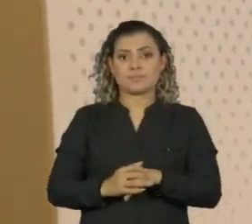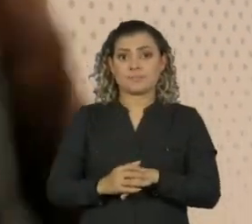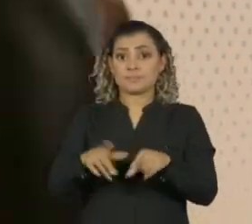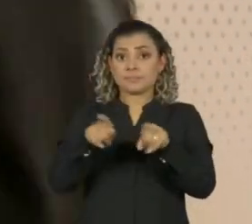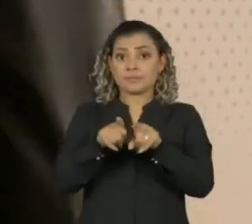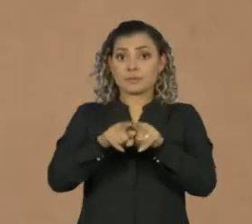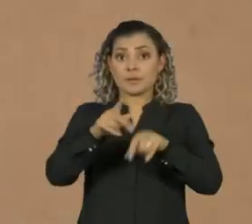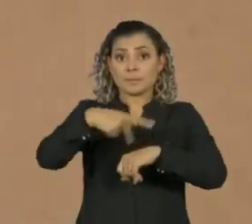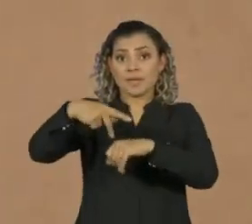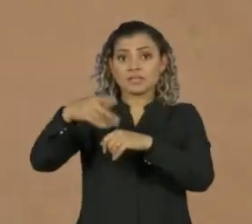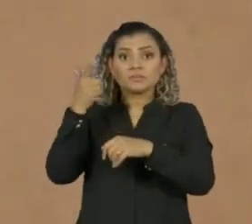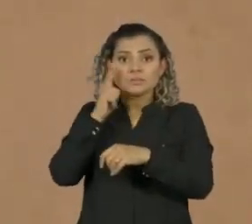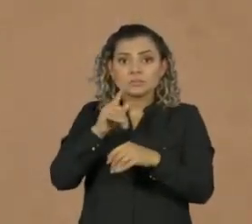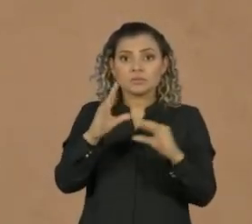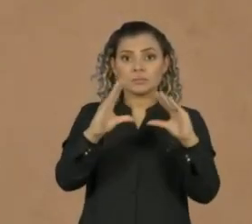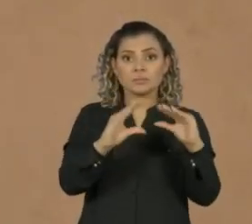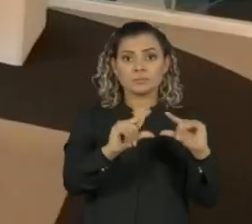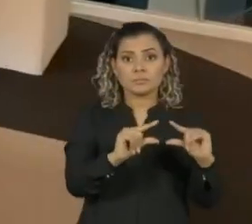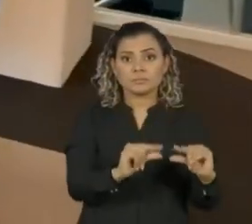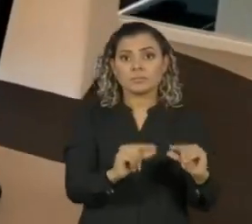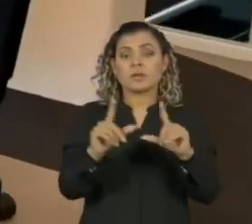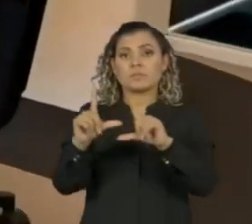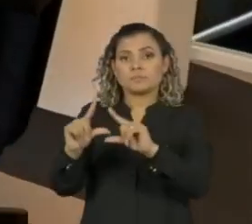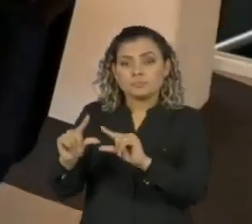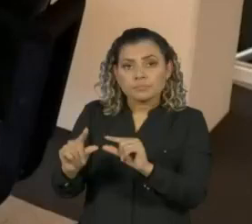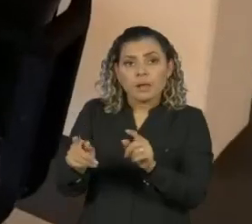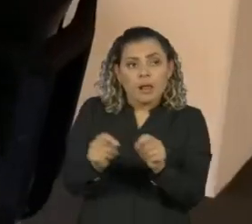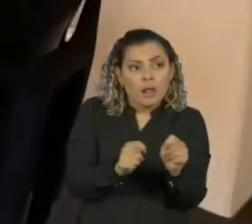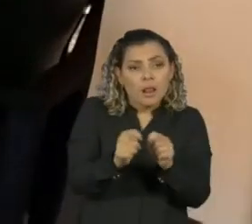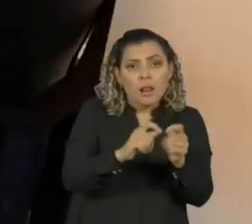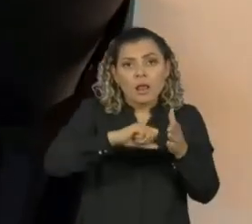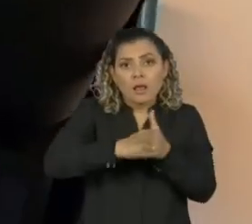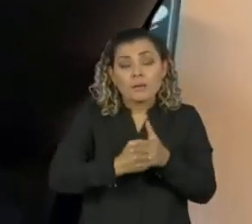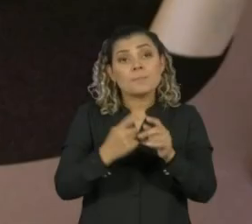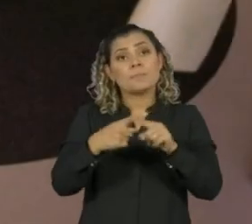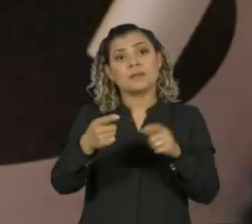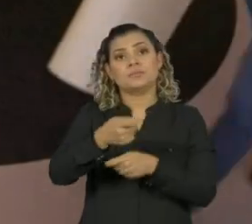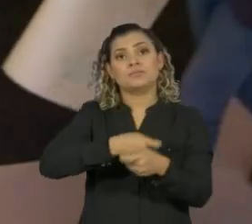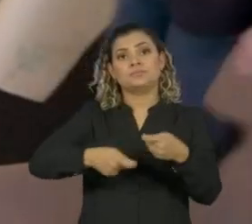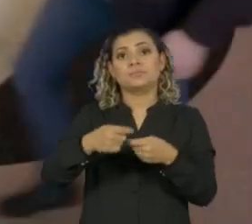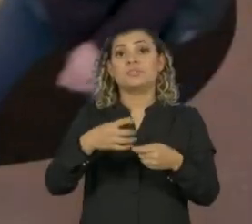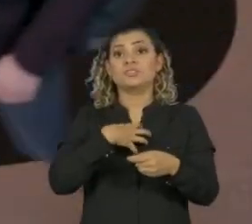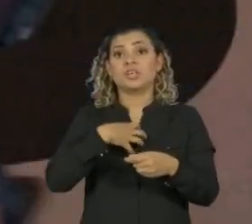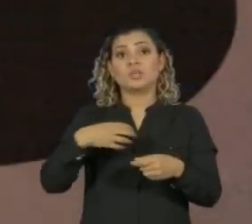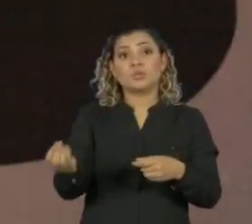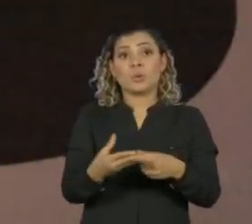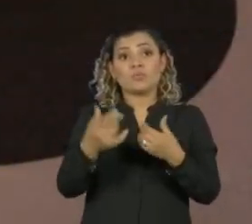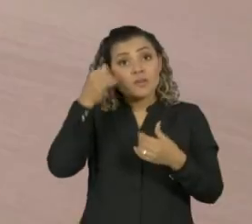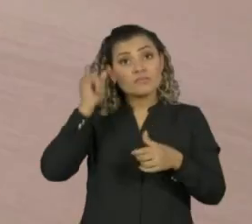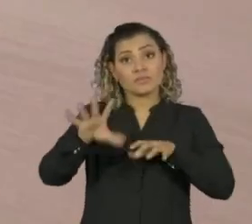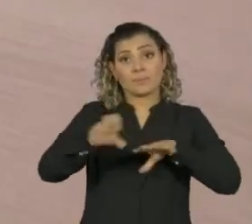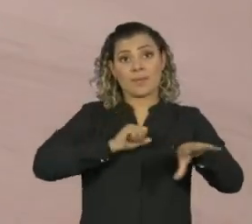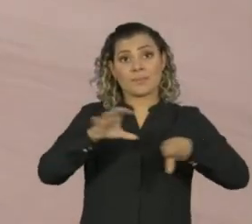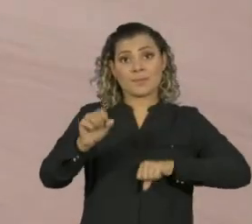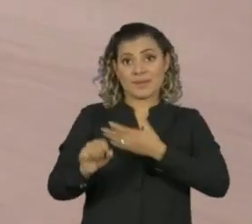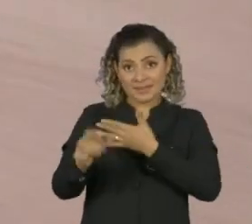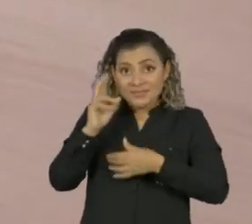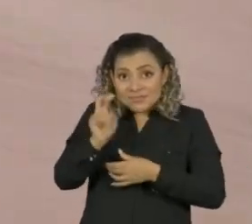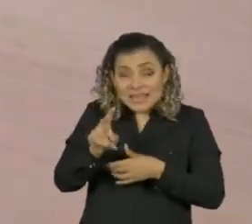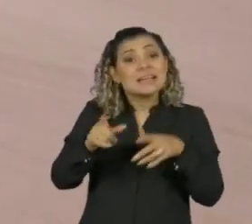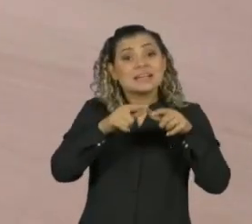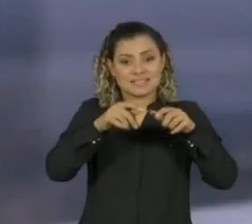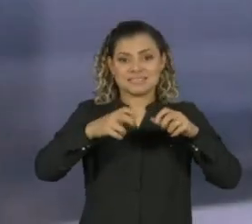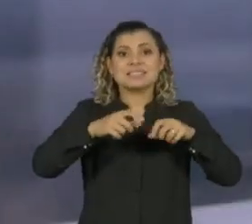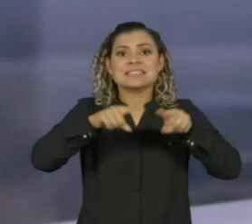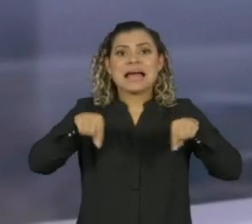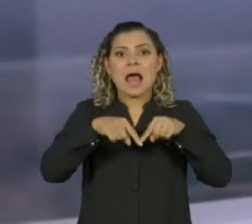países começam a reduzir as medidas de restrição, as empresas redesenham seus escritórios para minimizar o risco de transmissão e impedir